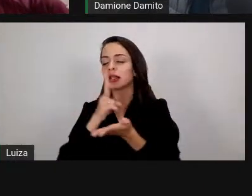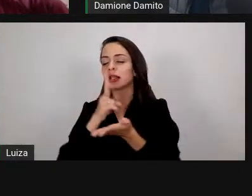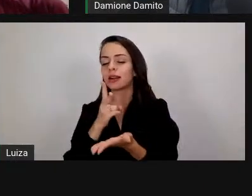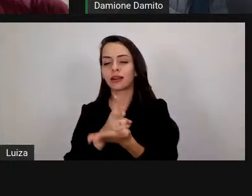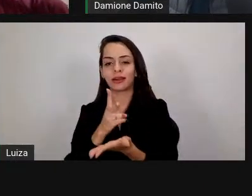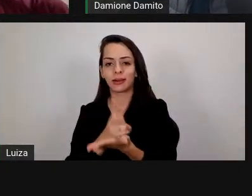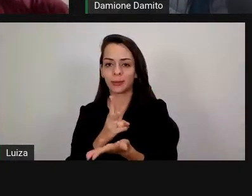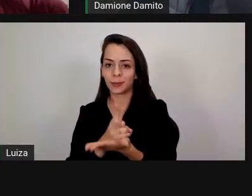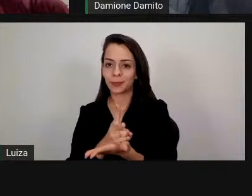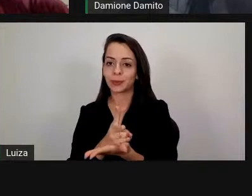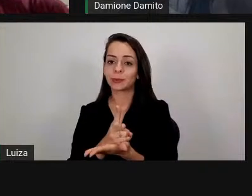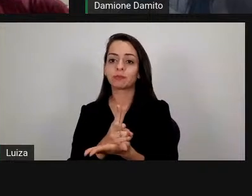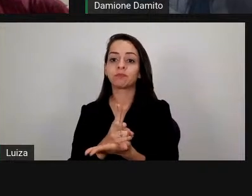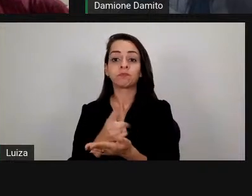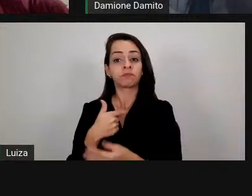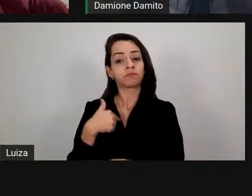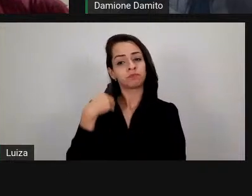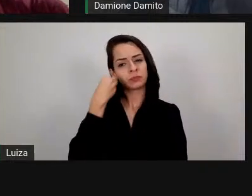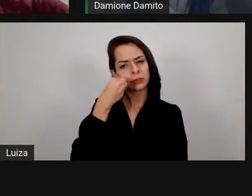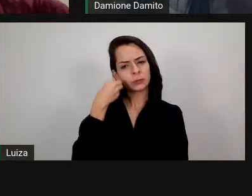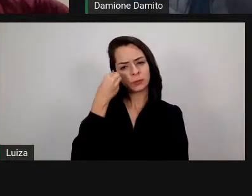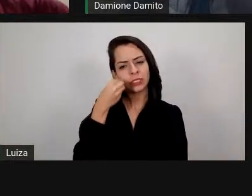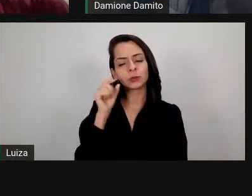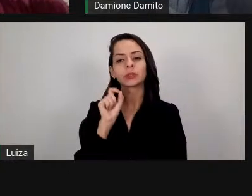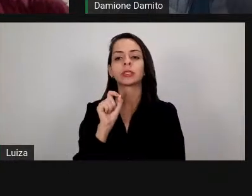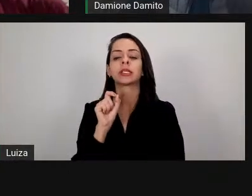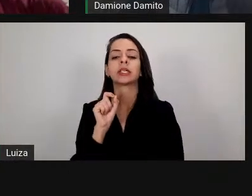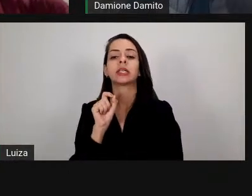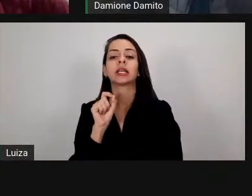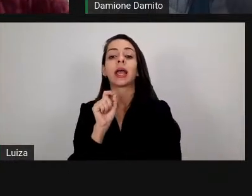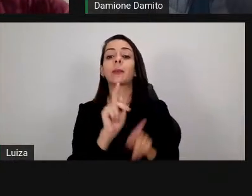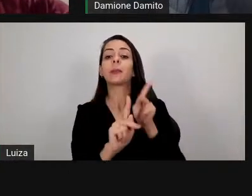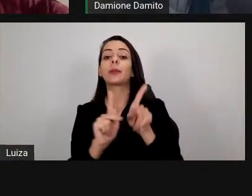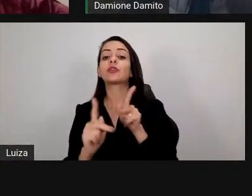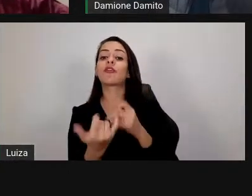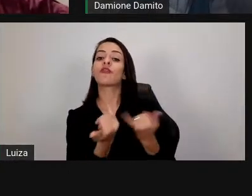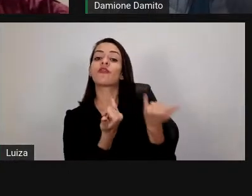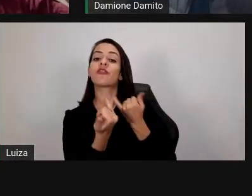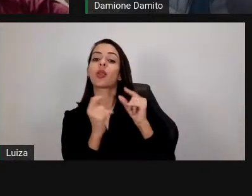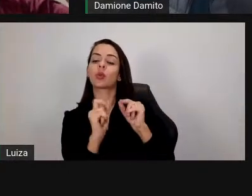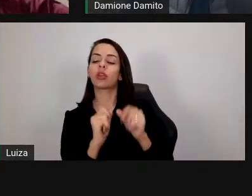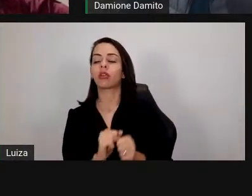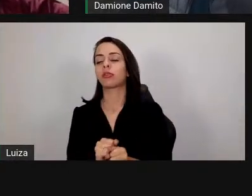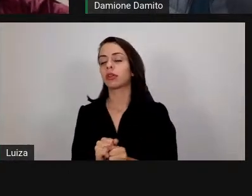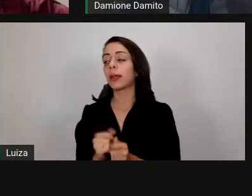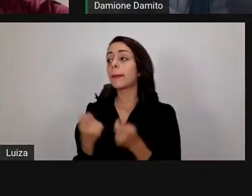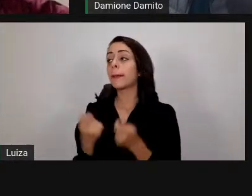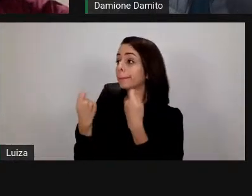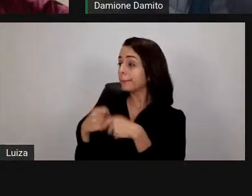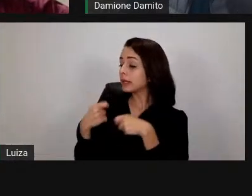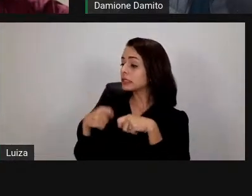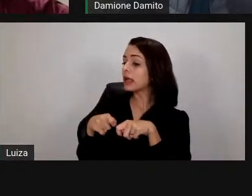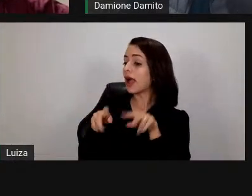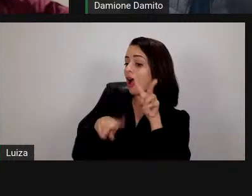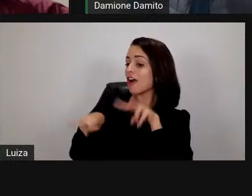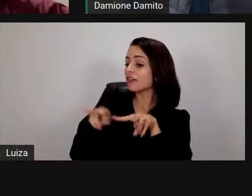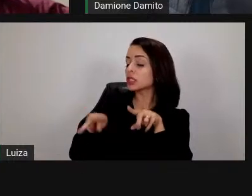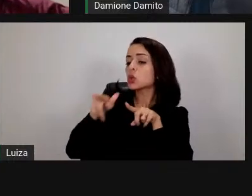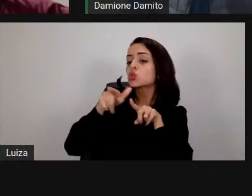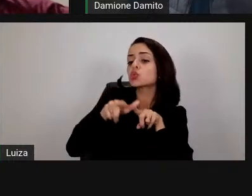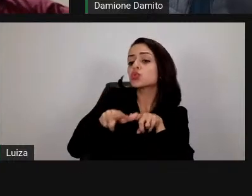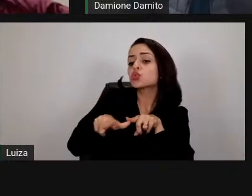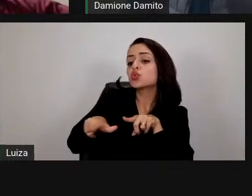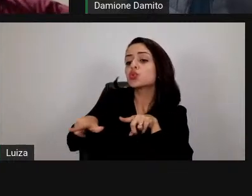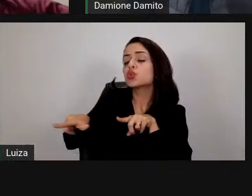minha experiência a gente sempre ouvia falar assim ah você tem que fazer uma avaliação continuada tá mas o que que é essa bendita alguém me dá uma